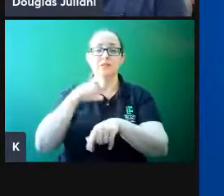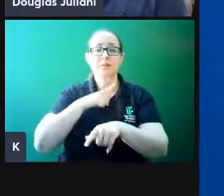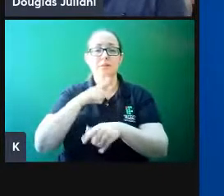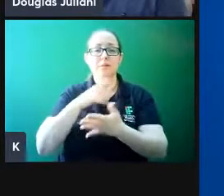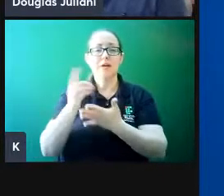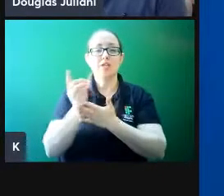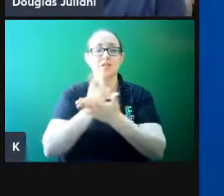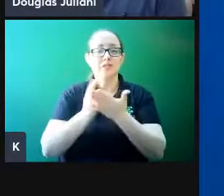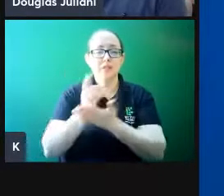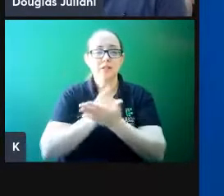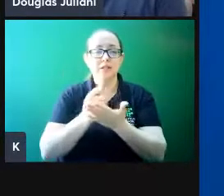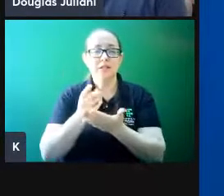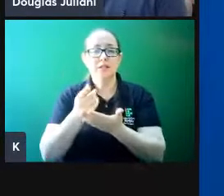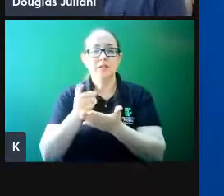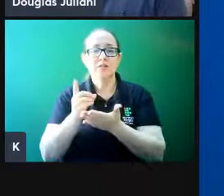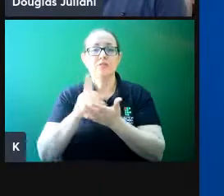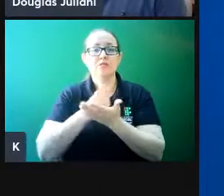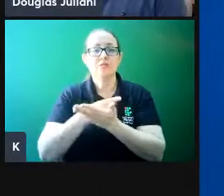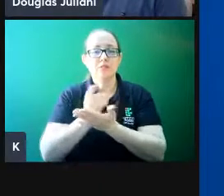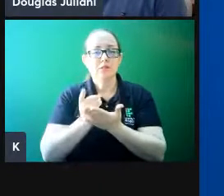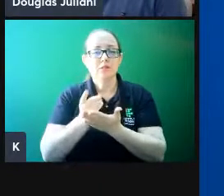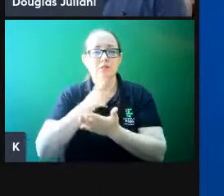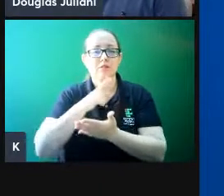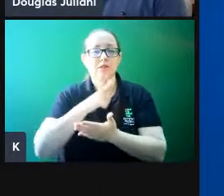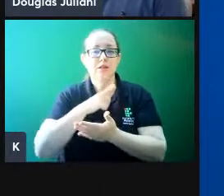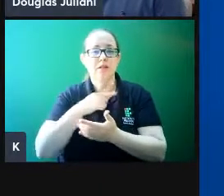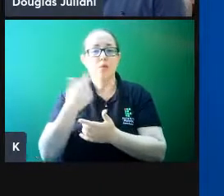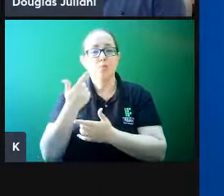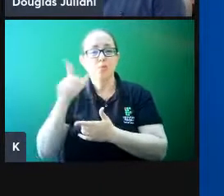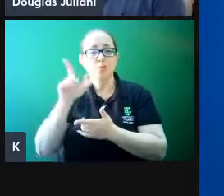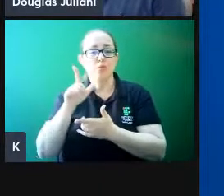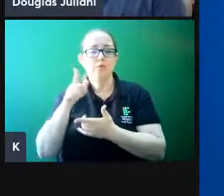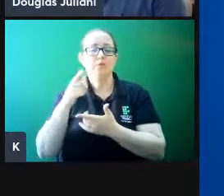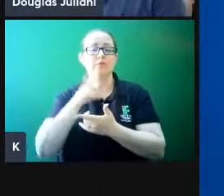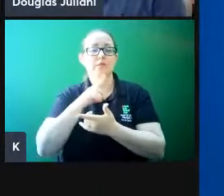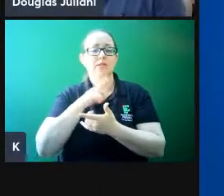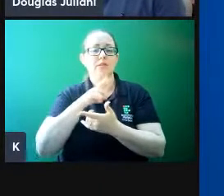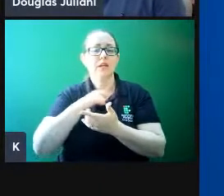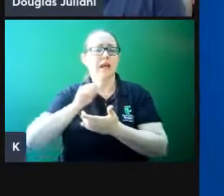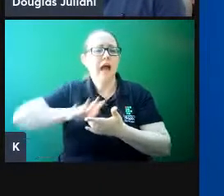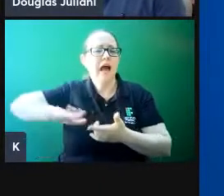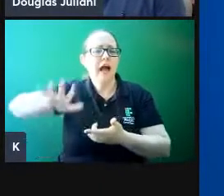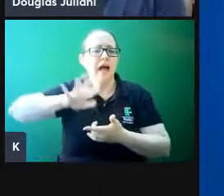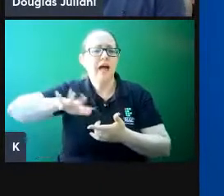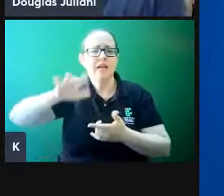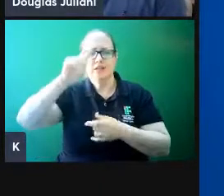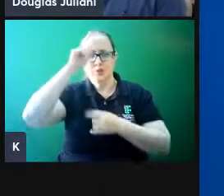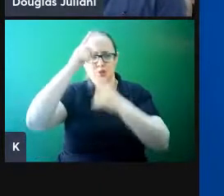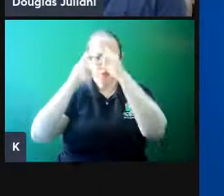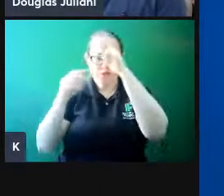que é uma abordagem oriunda do design, que foi para todas as áreas da inovação,